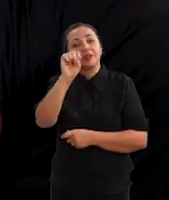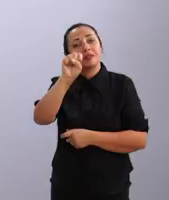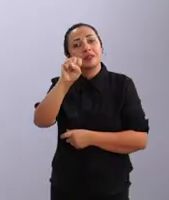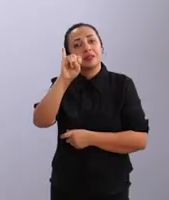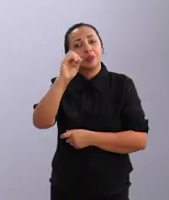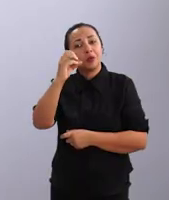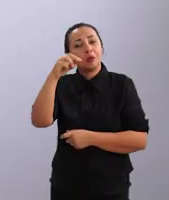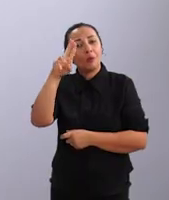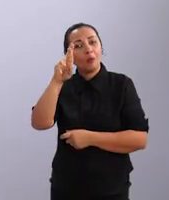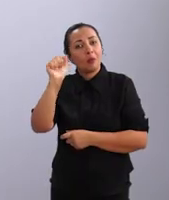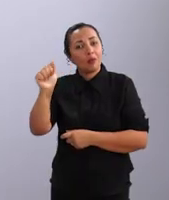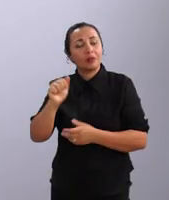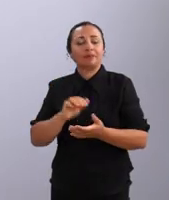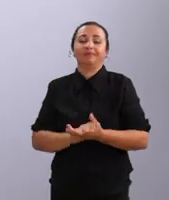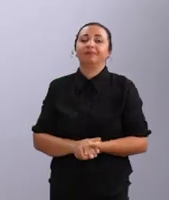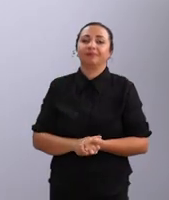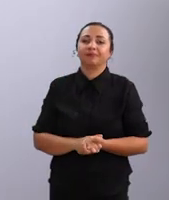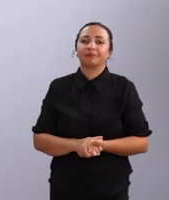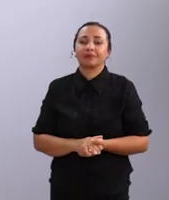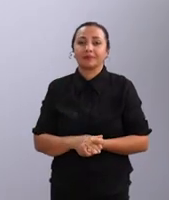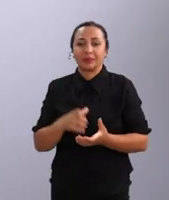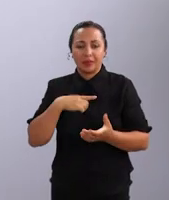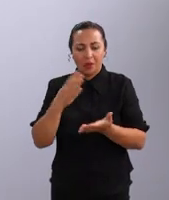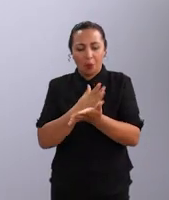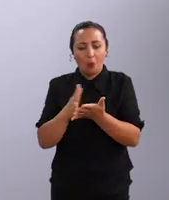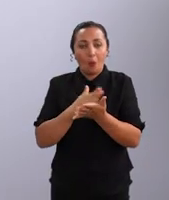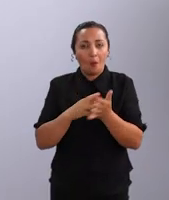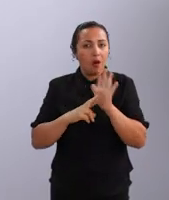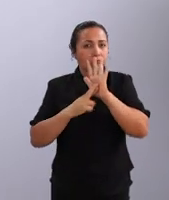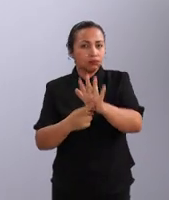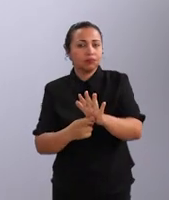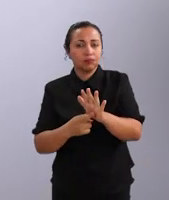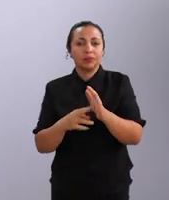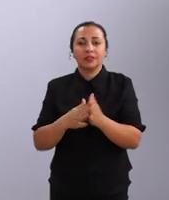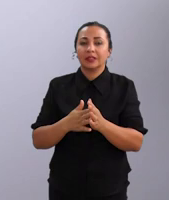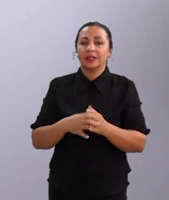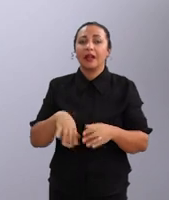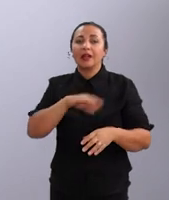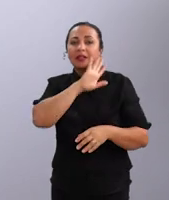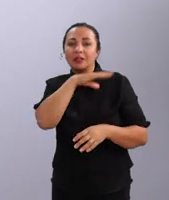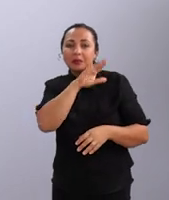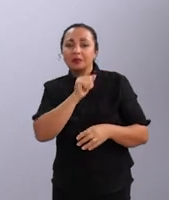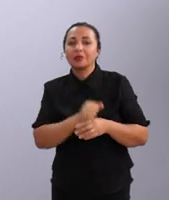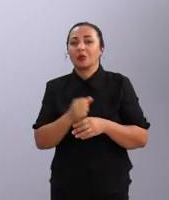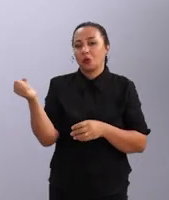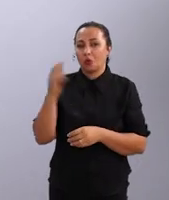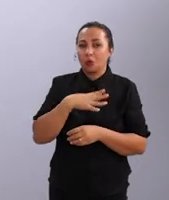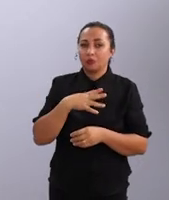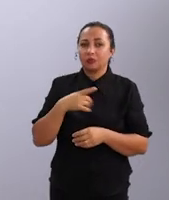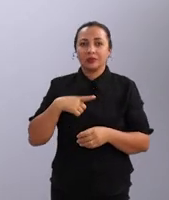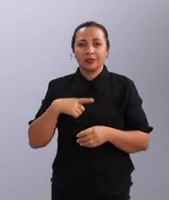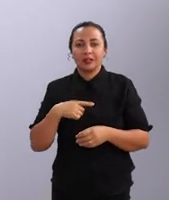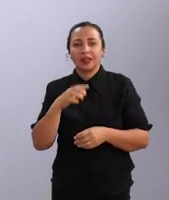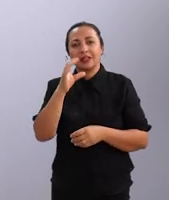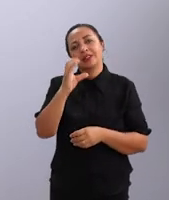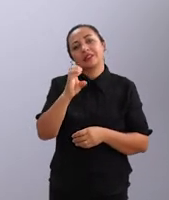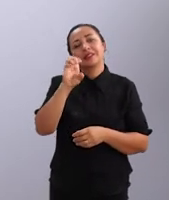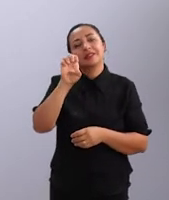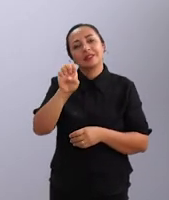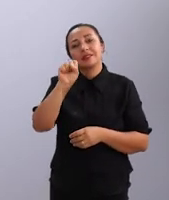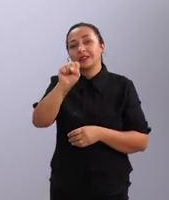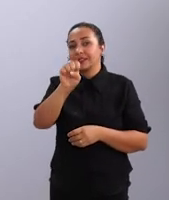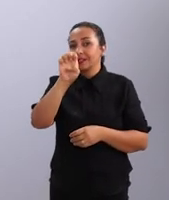G. Bom, aqui nós temos alguns dos representantes das espécies novas que fazem parte da série TIP,